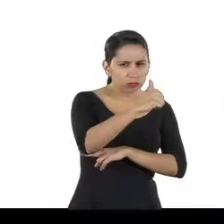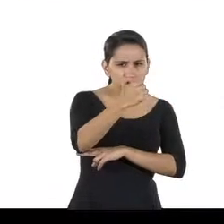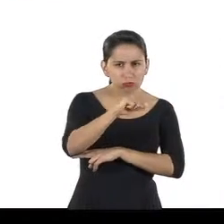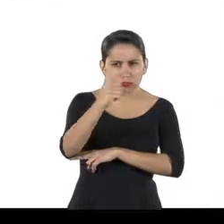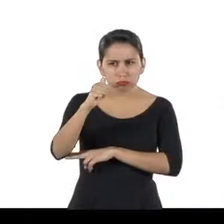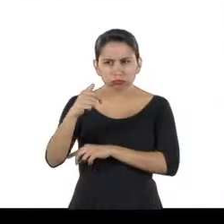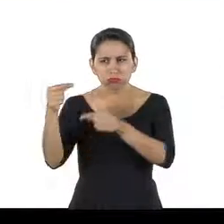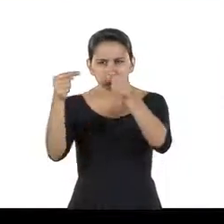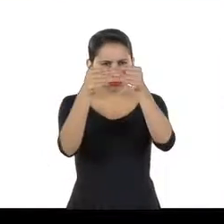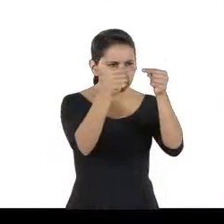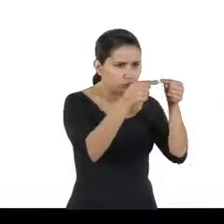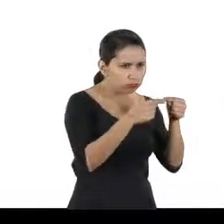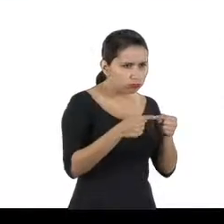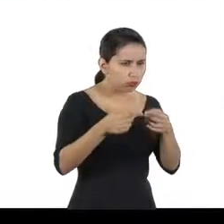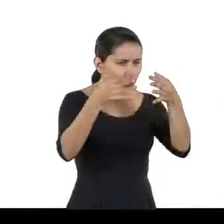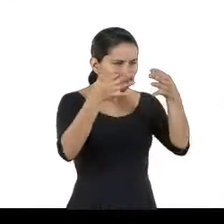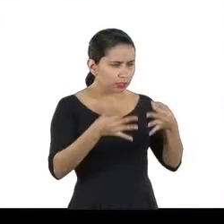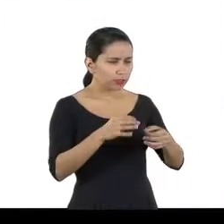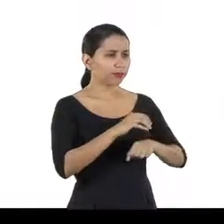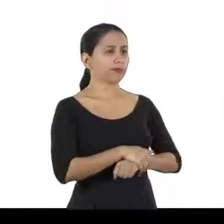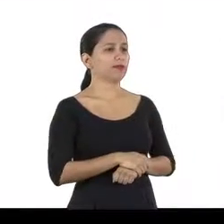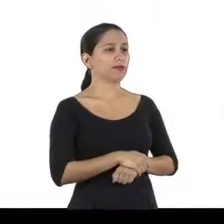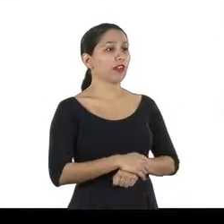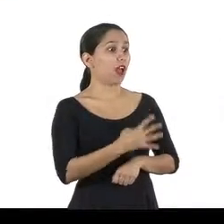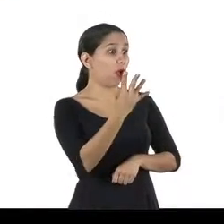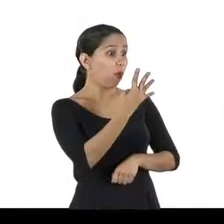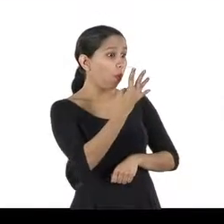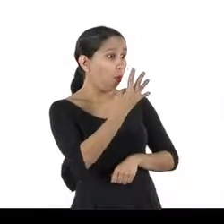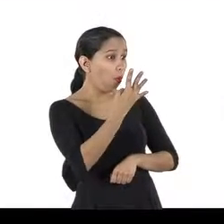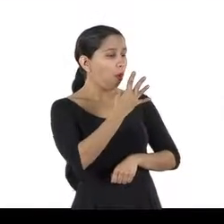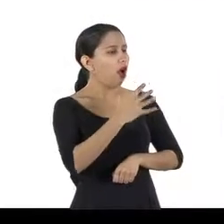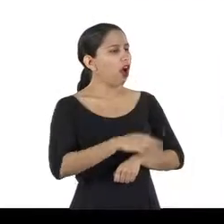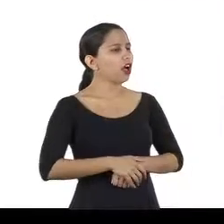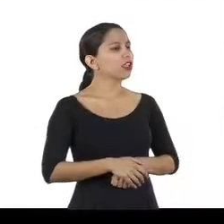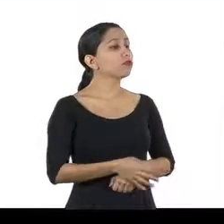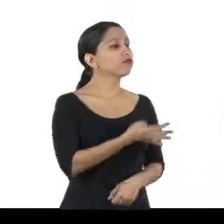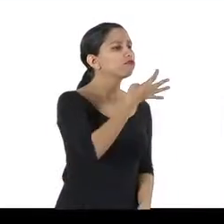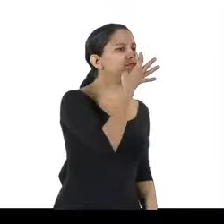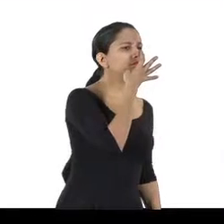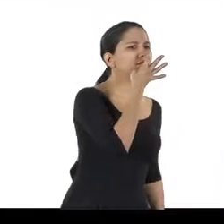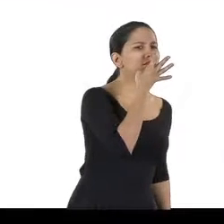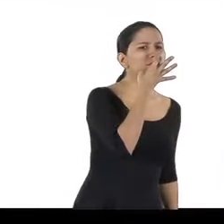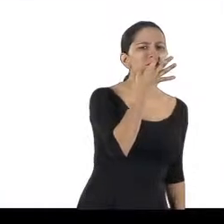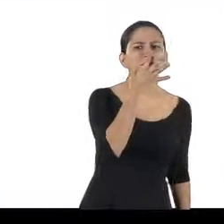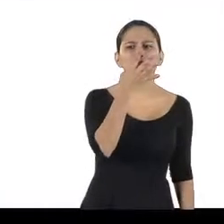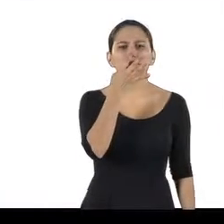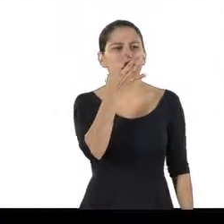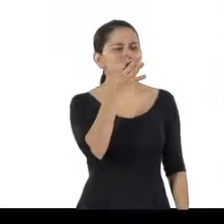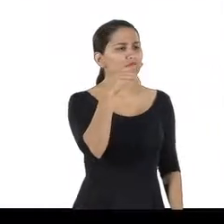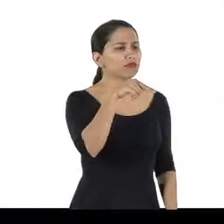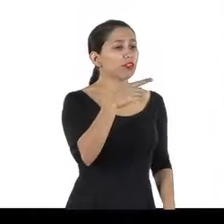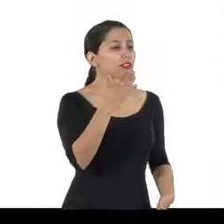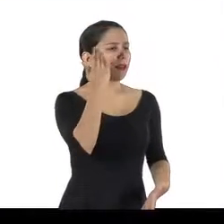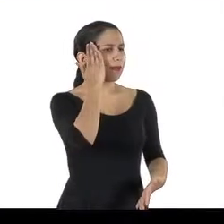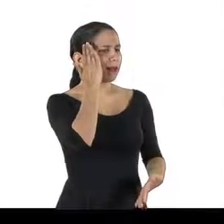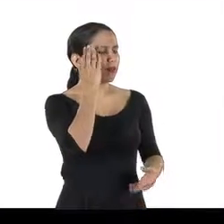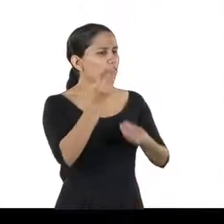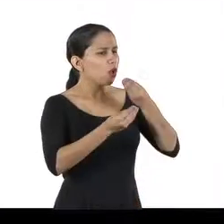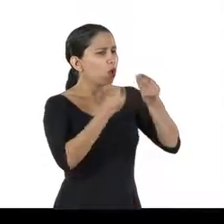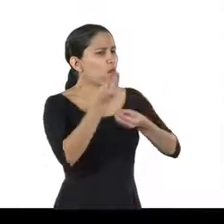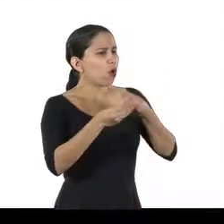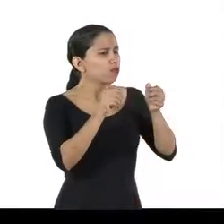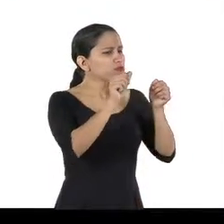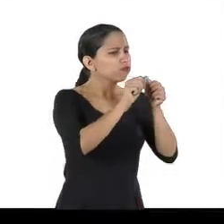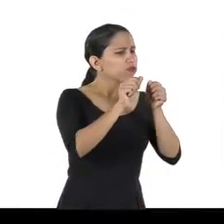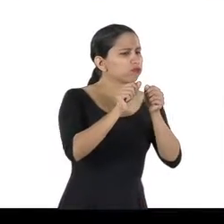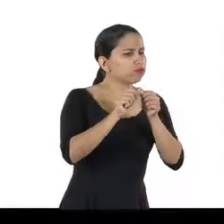interessadas. E a quarta e última etapa é o agir. Eu vou verificar, e aí é uma oportunidade de aprimoramento, onde eu